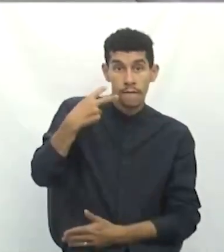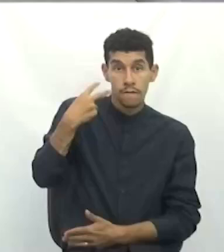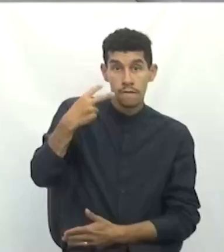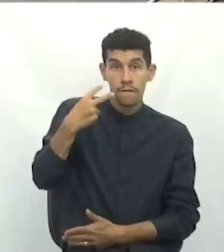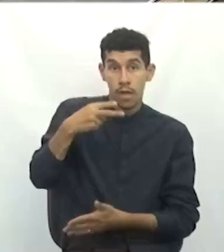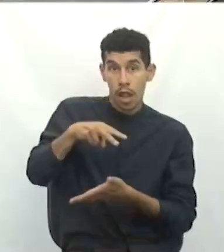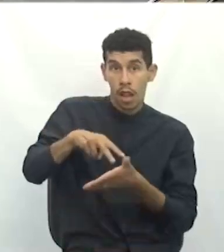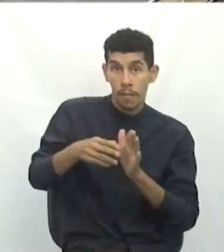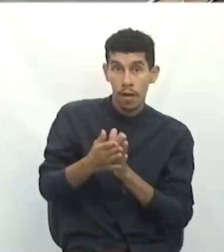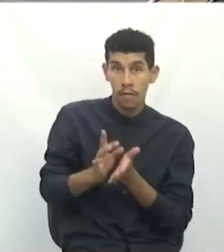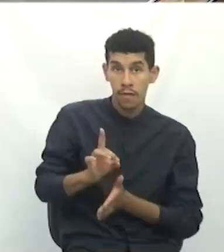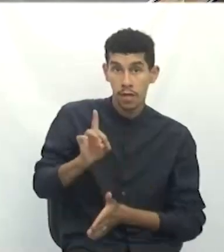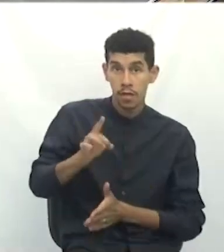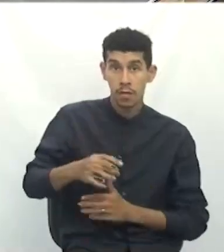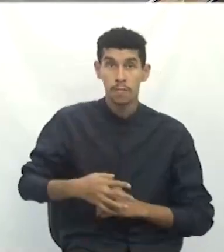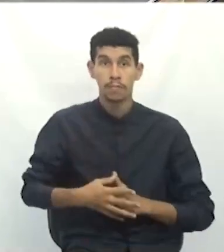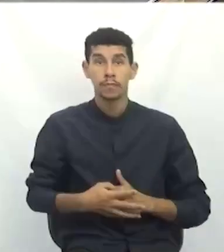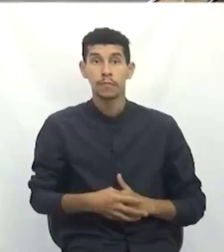faça a leitura da bíblia.